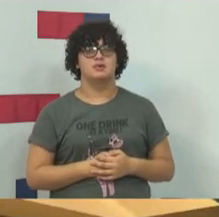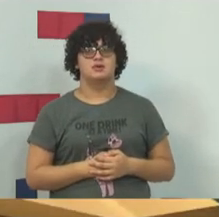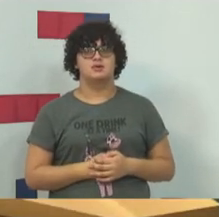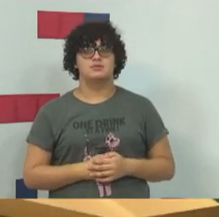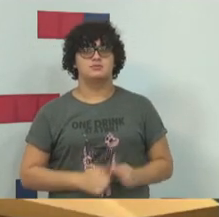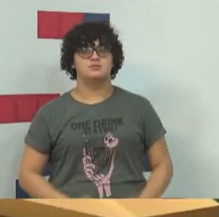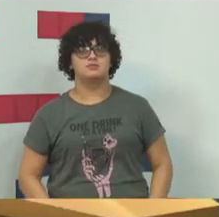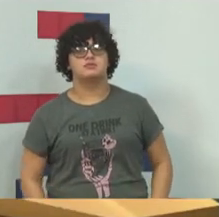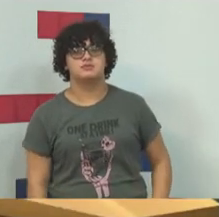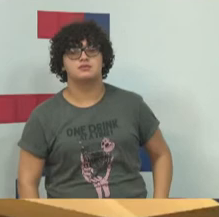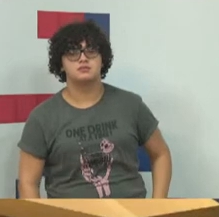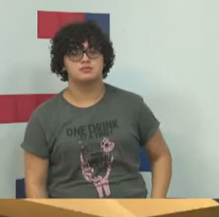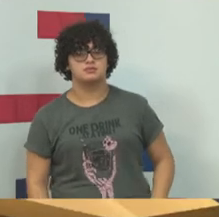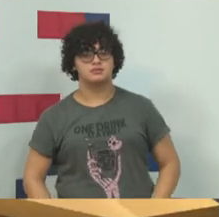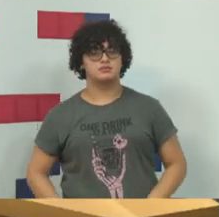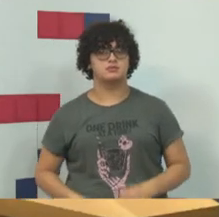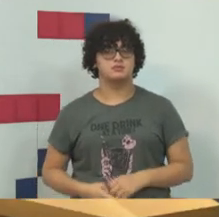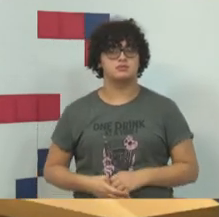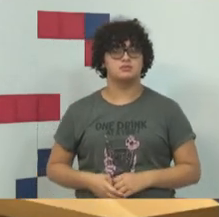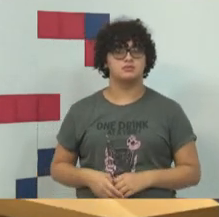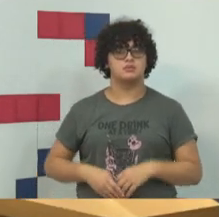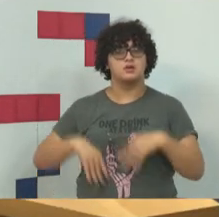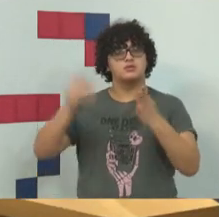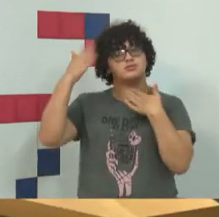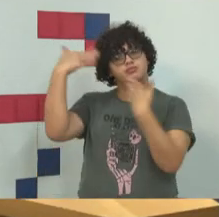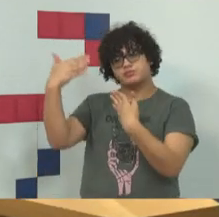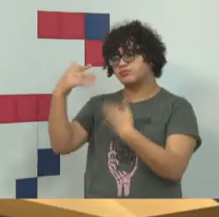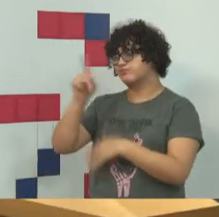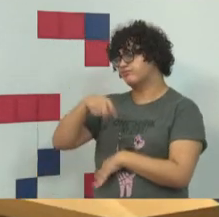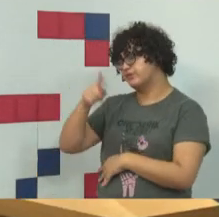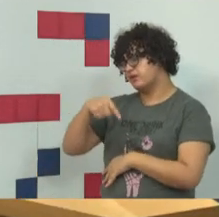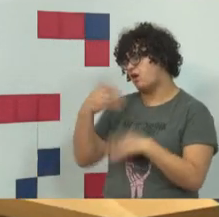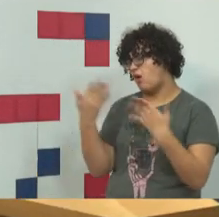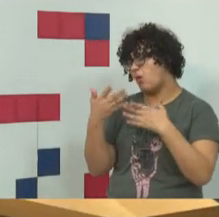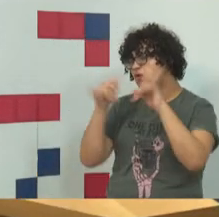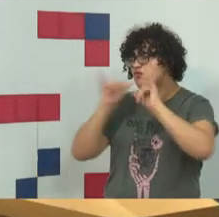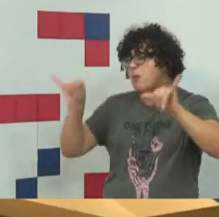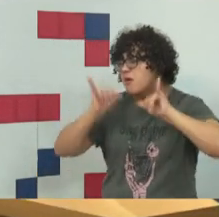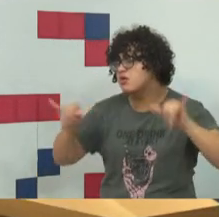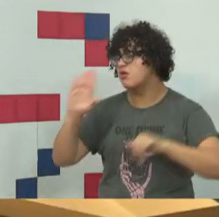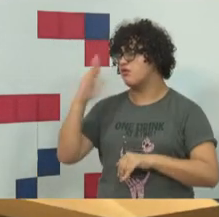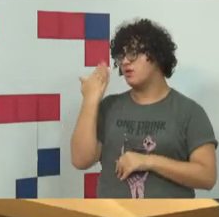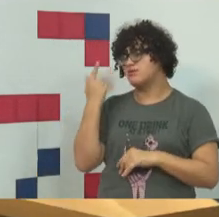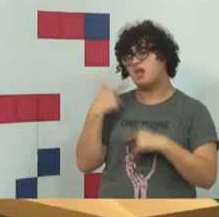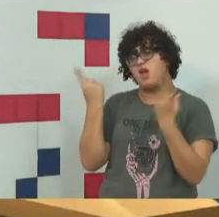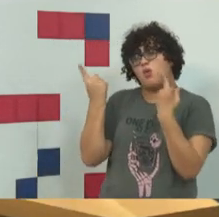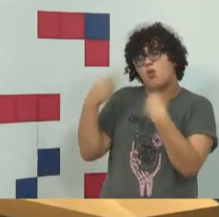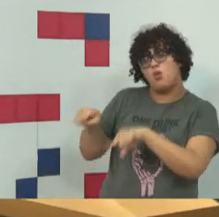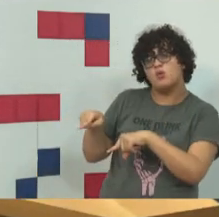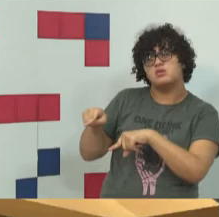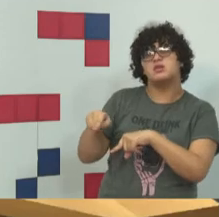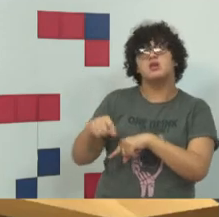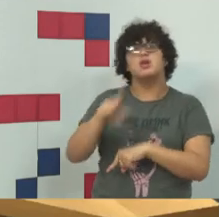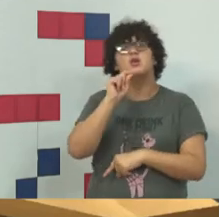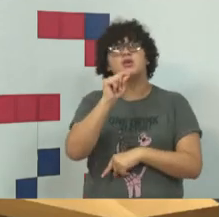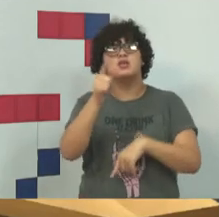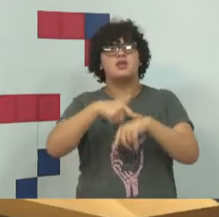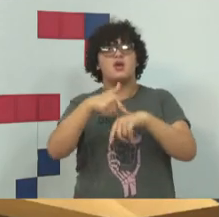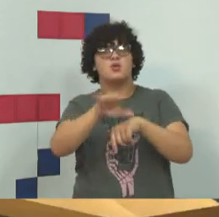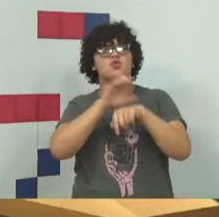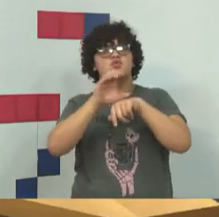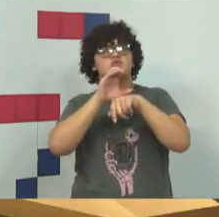Obrigada. Essa questão da fake news, ela vai totalmente contra o que a Constituição